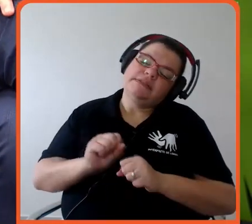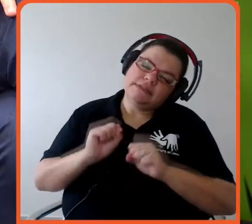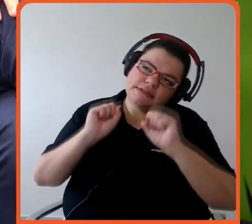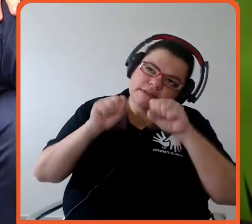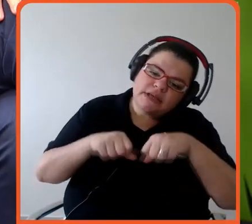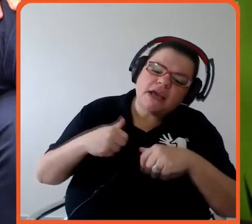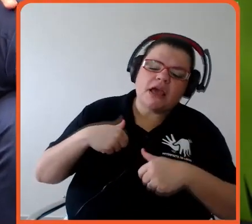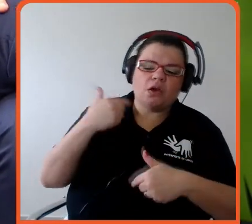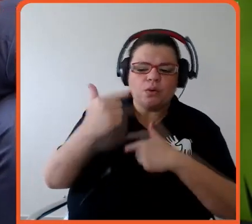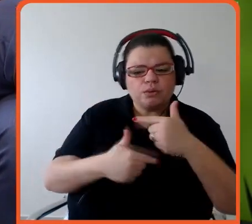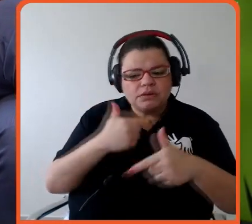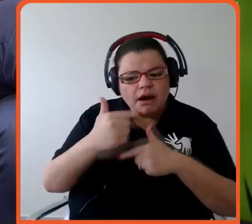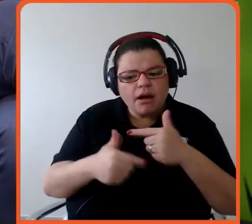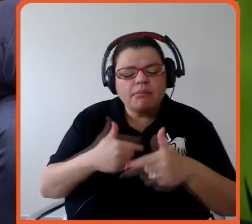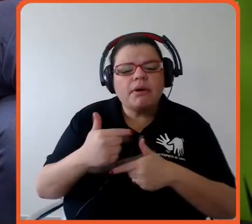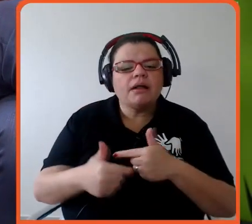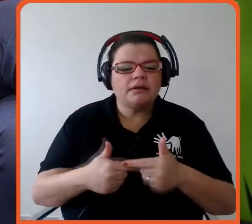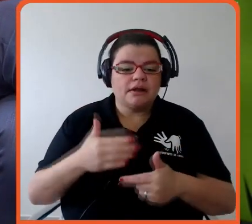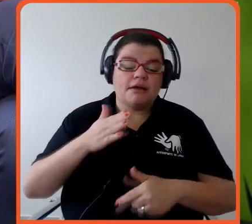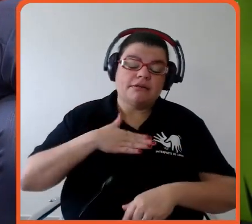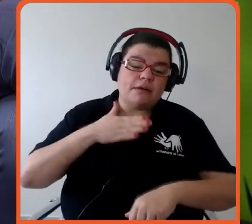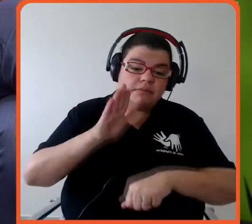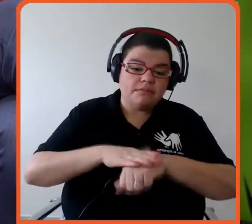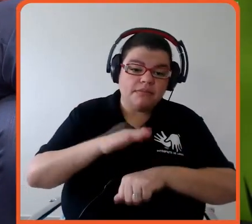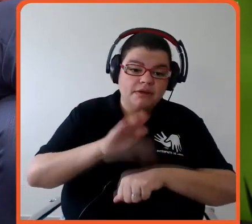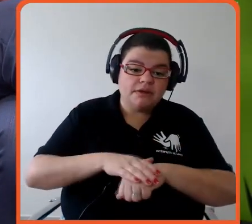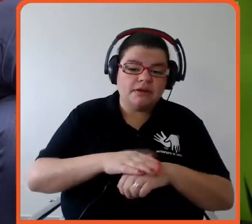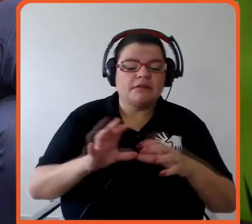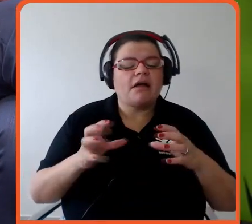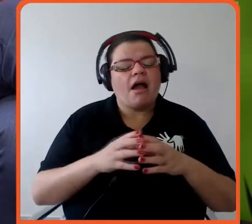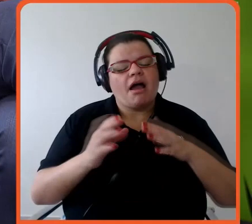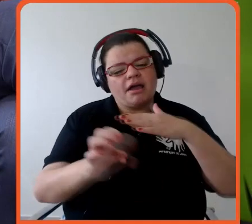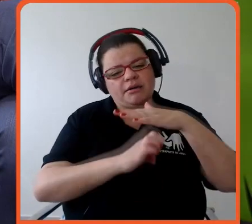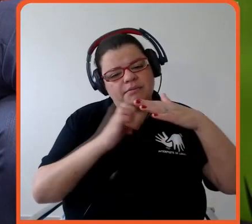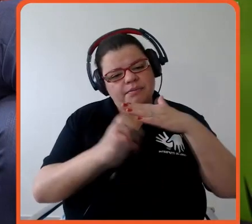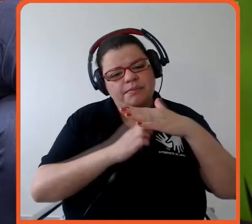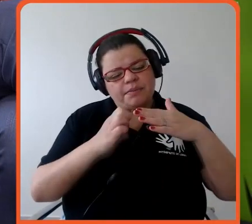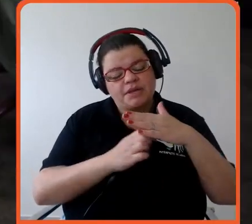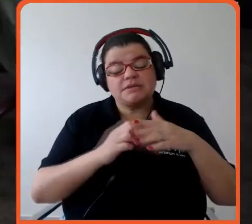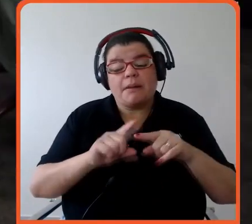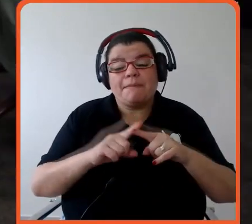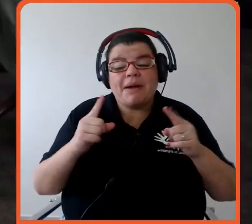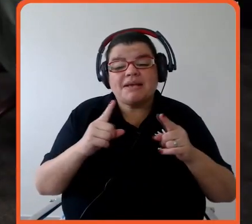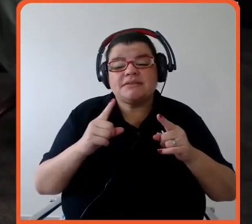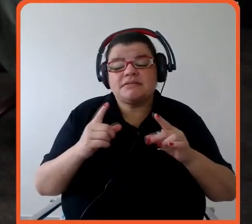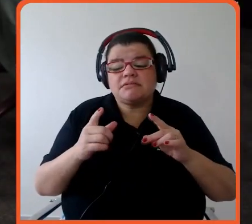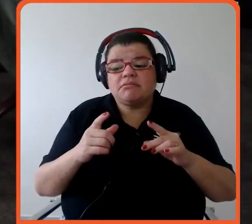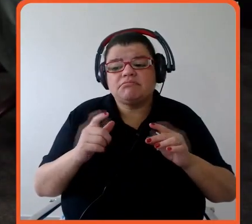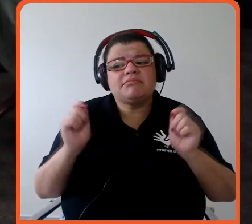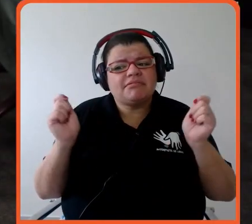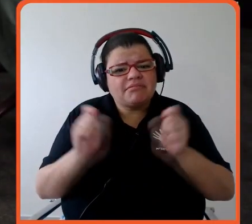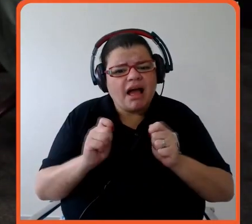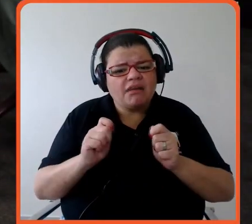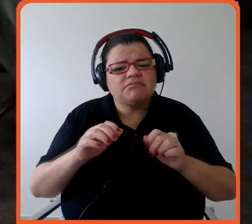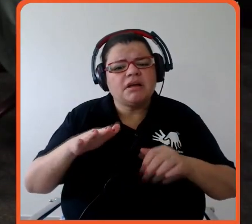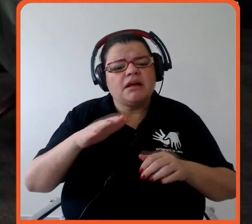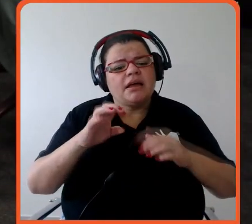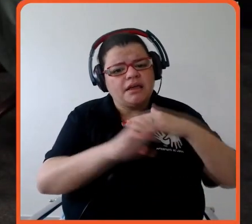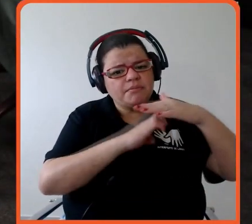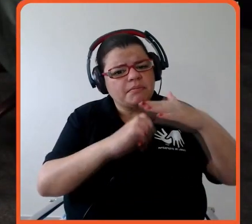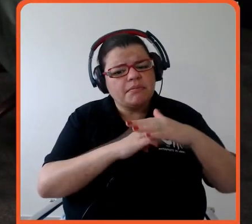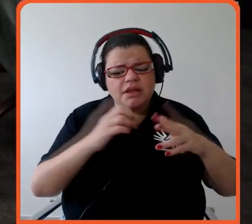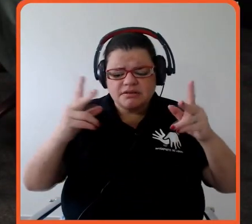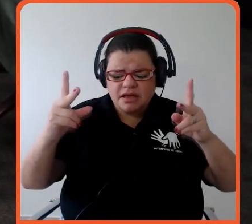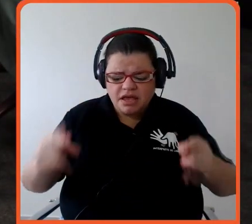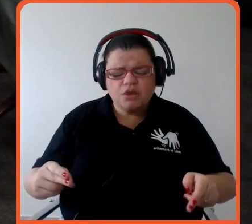no âmbito da minha cadeia de valor, Mark Frigg, mas isso vale para o setor. E eu acho que para a gente constituir essa